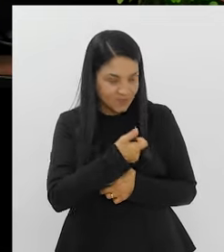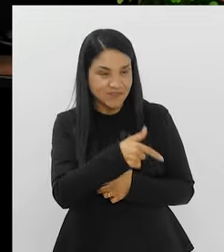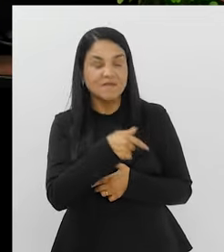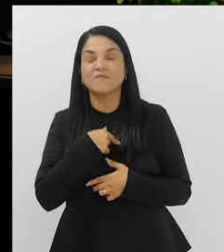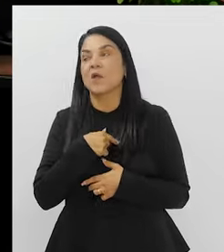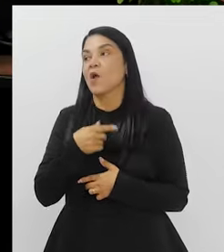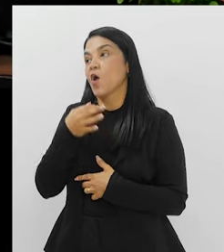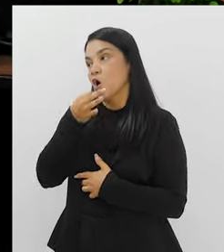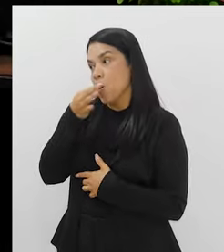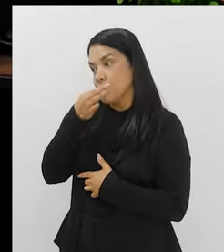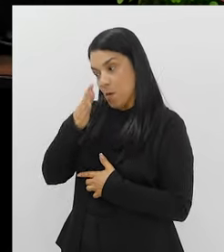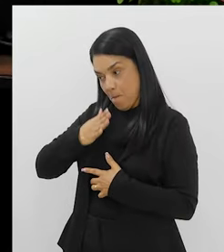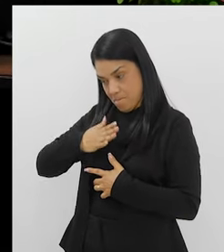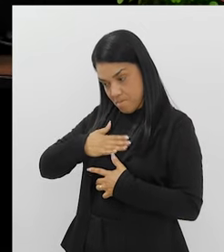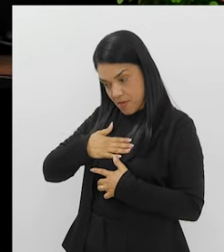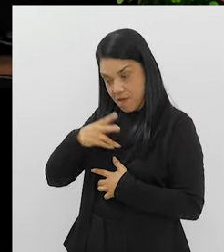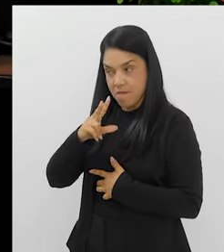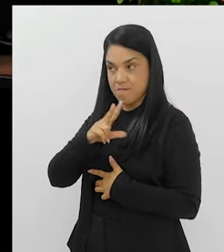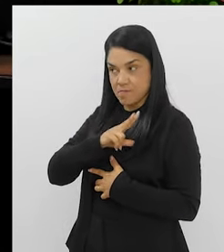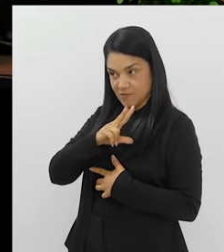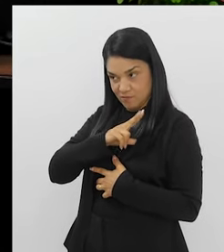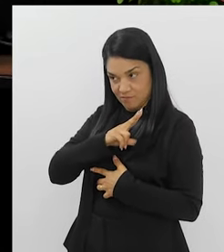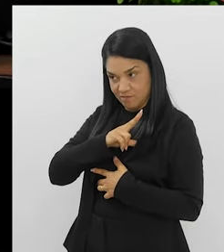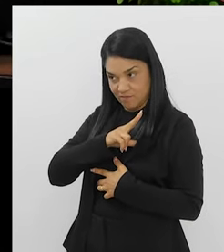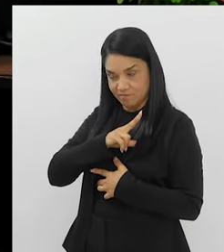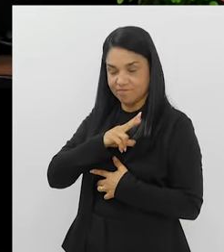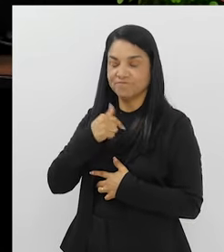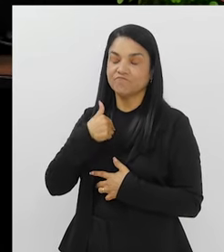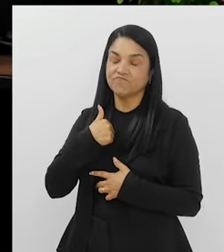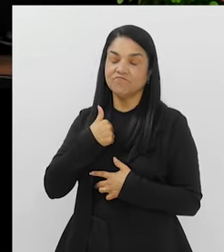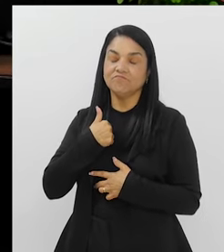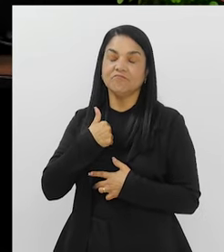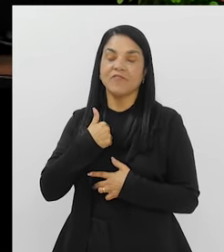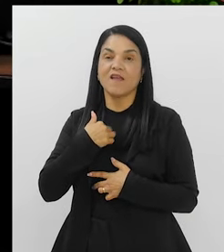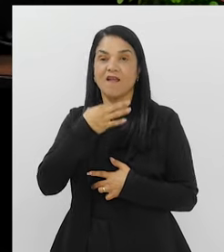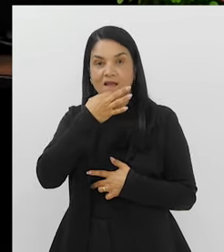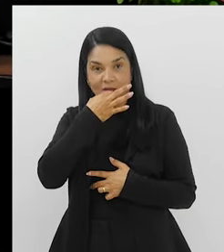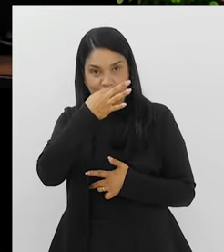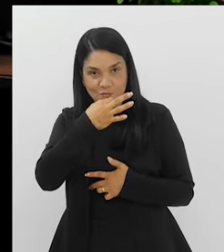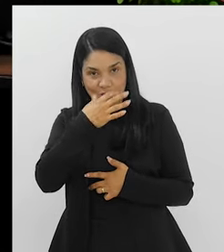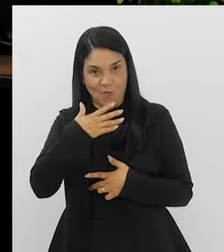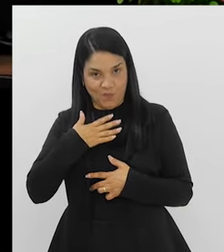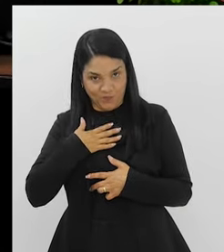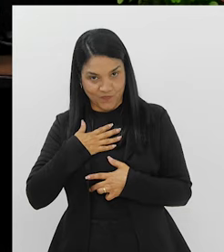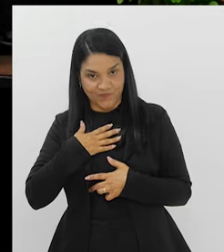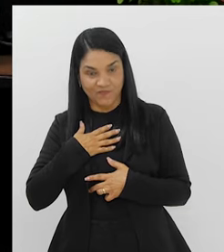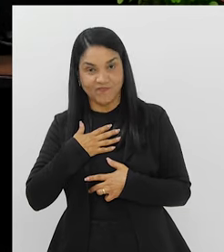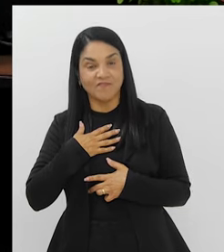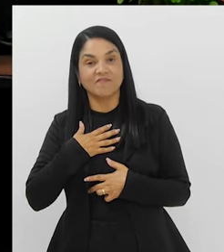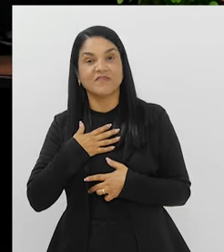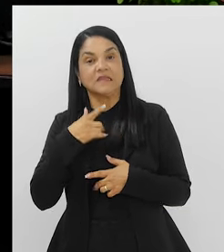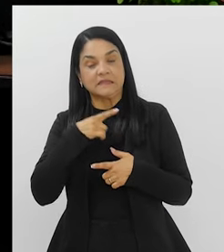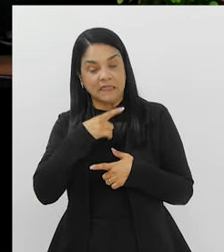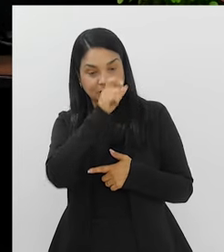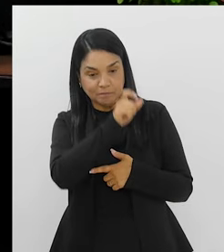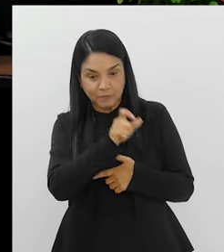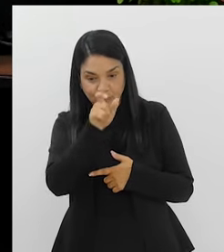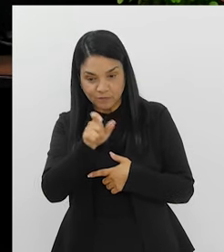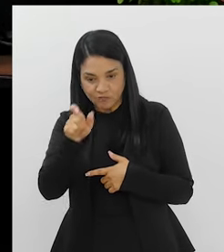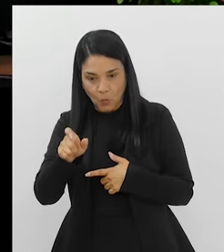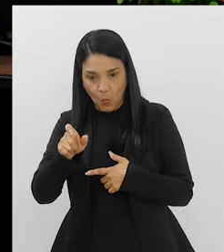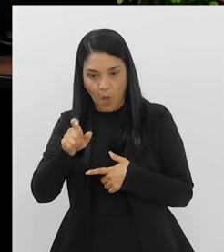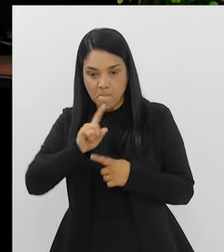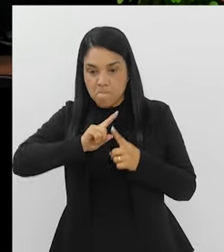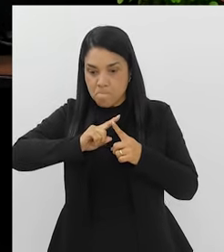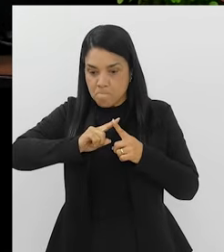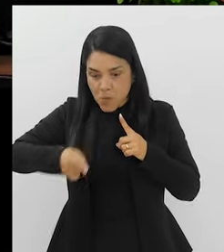outra opinião que eu posso te dar, uma opinião minha particular, tá? Eu acho, gente, que é o seguinte. Tem gente